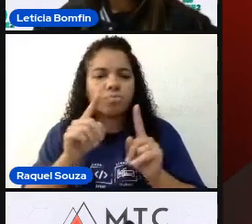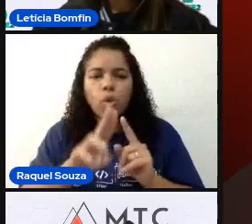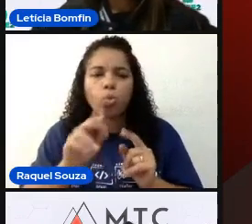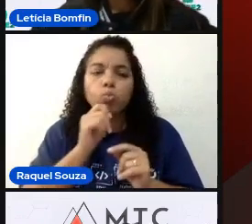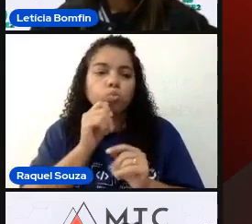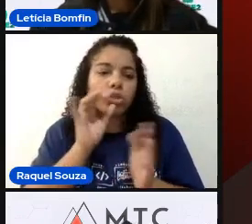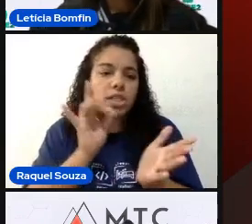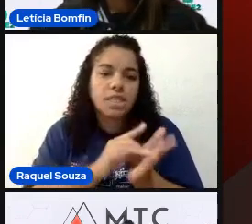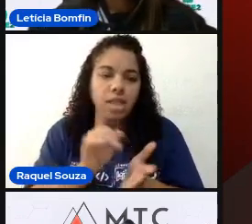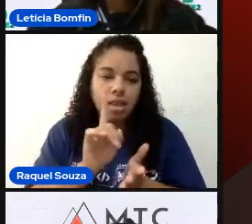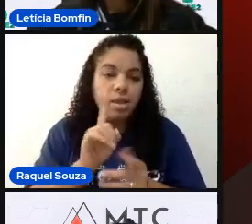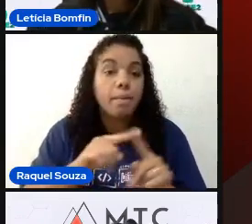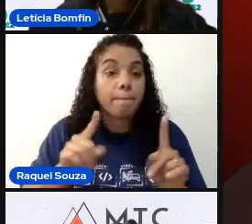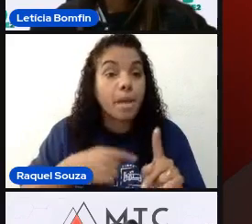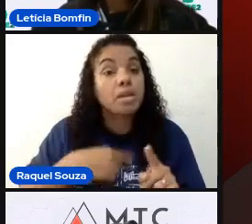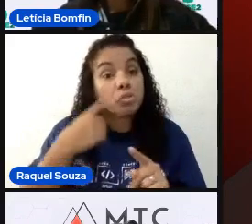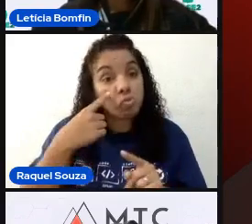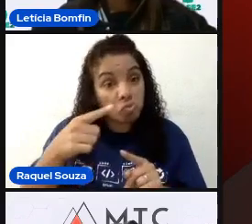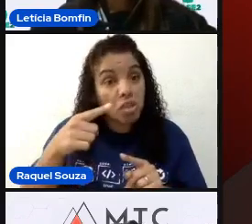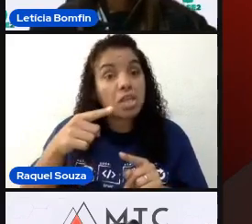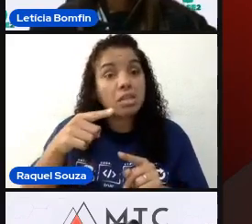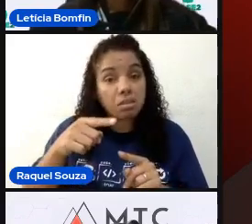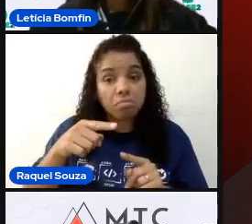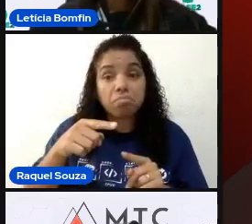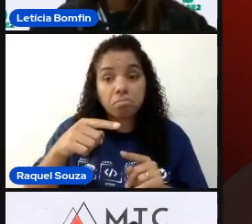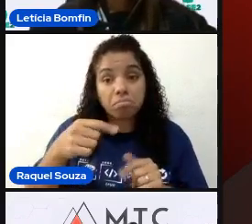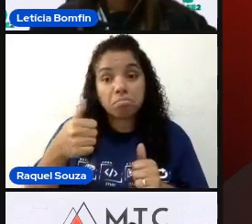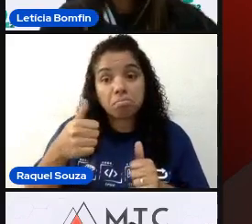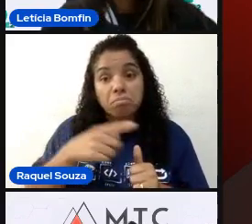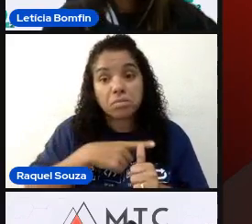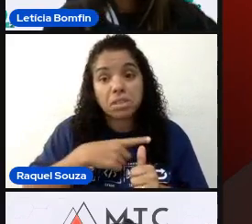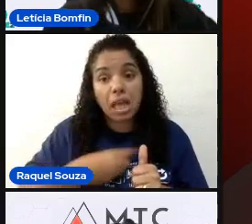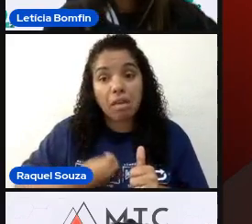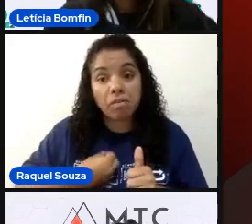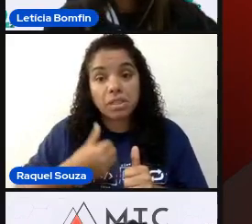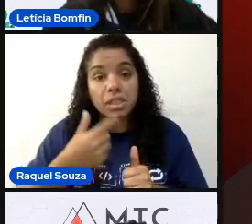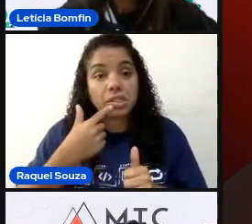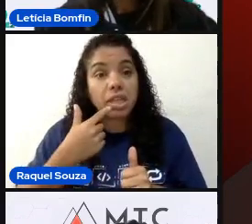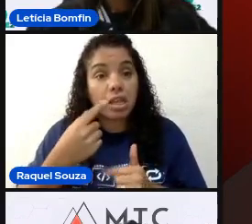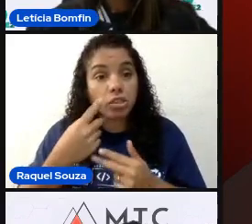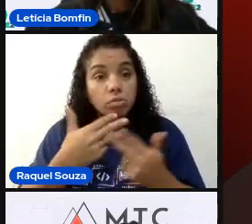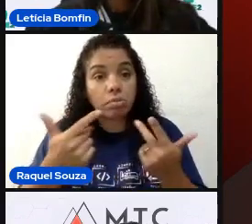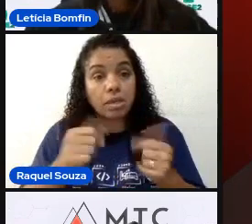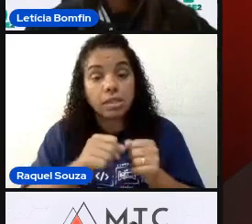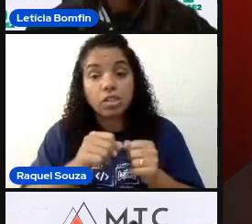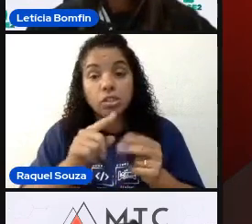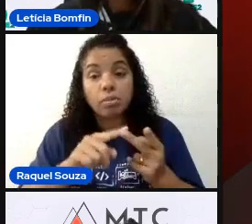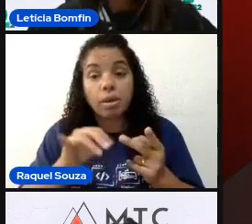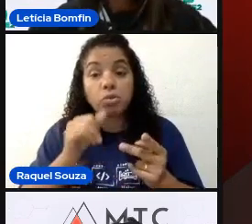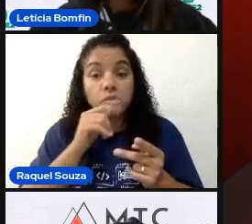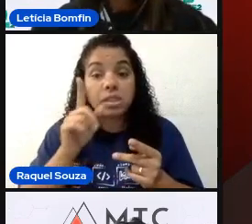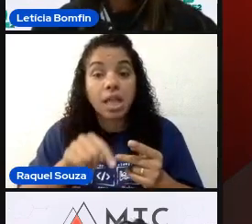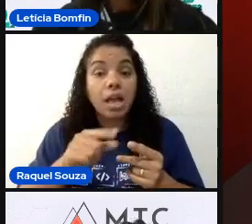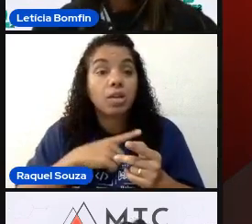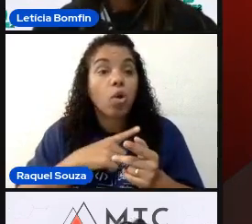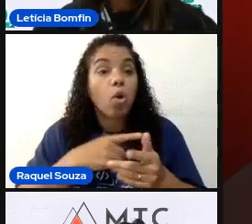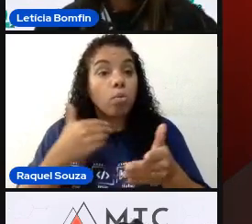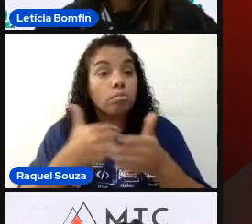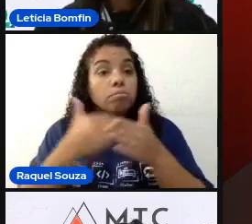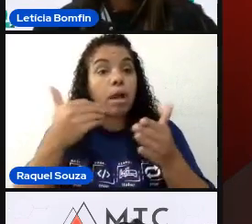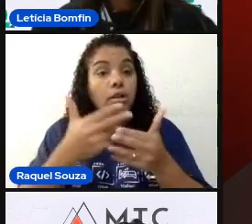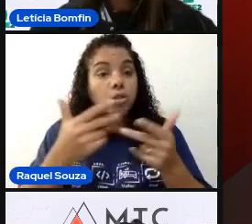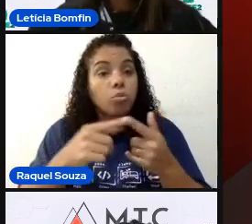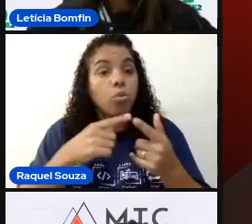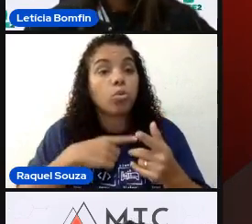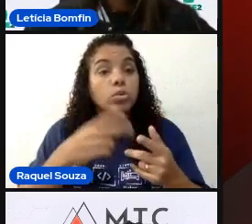na prática. Mas eu vi que ele está fazendo, assim, bastante... Bastante barulho aí. Então, ele está com bastante impacto. Tem bastante